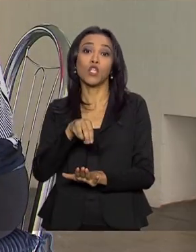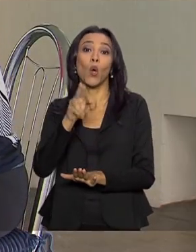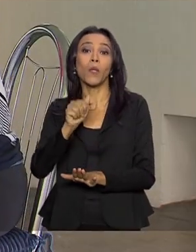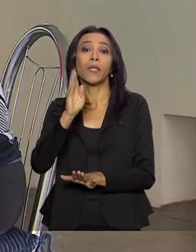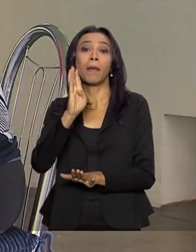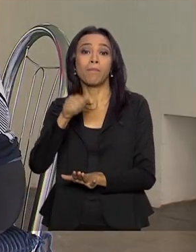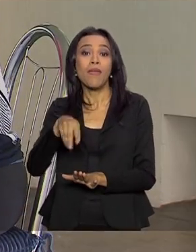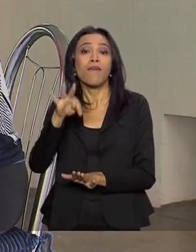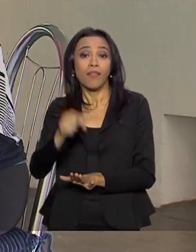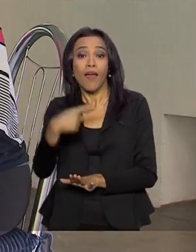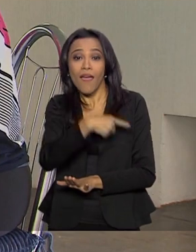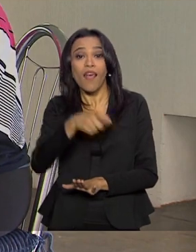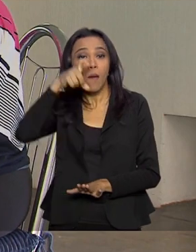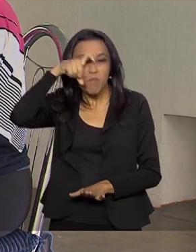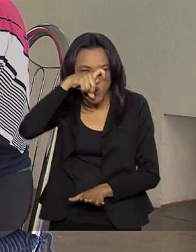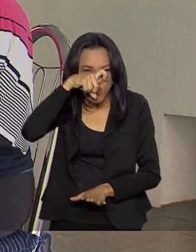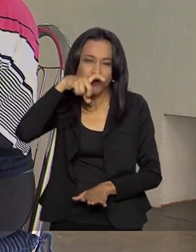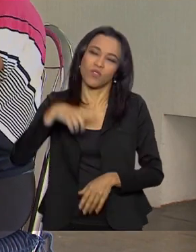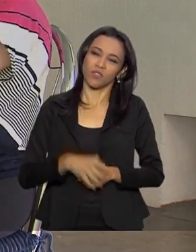programas infantis.